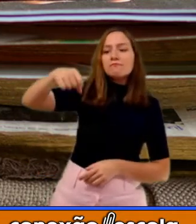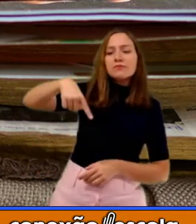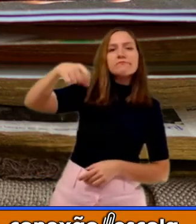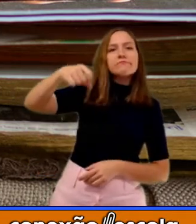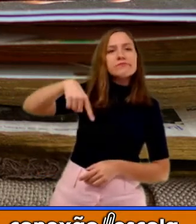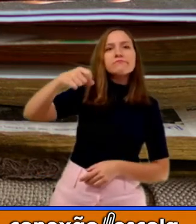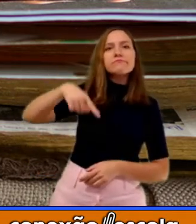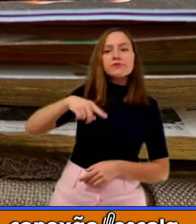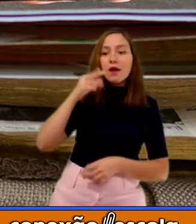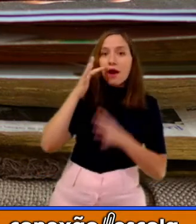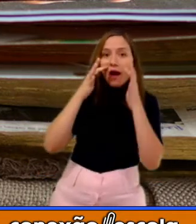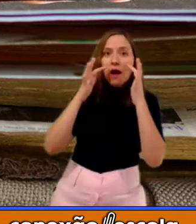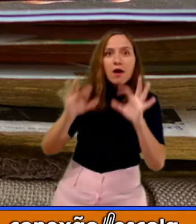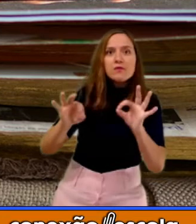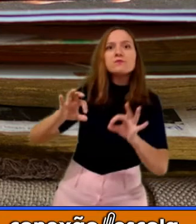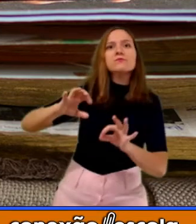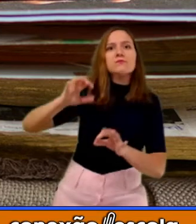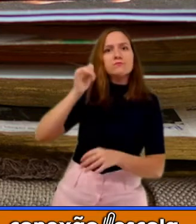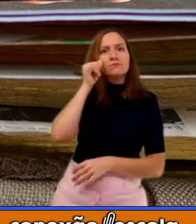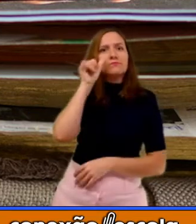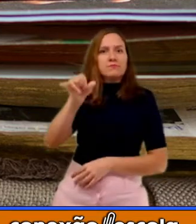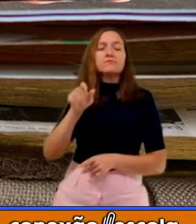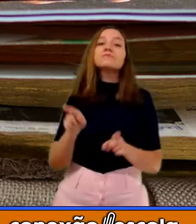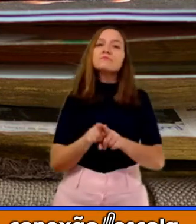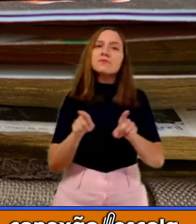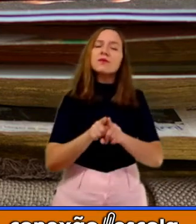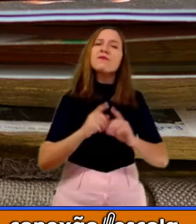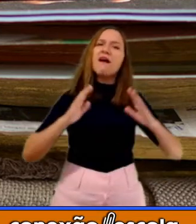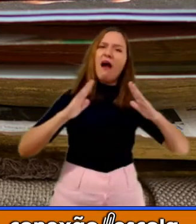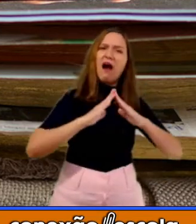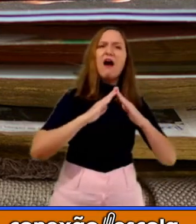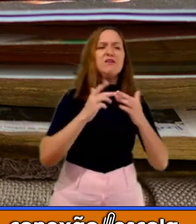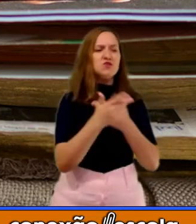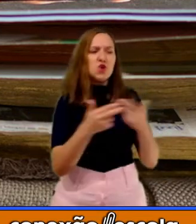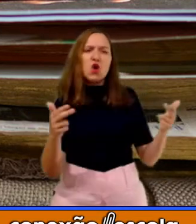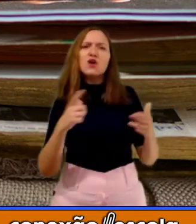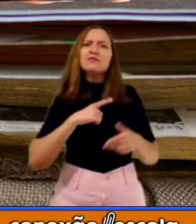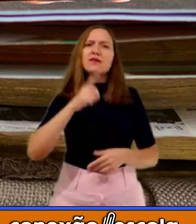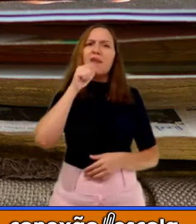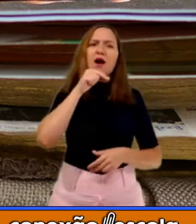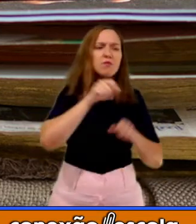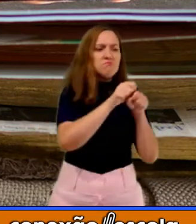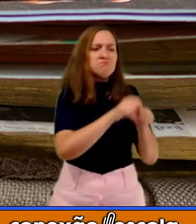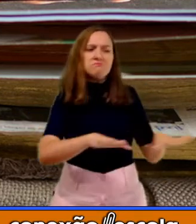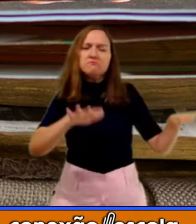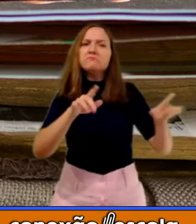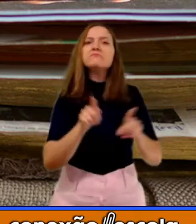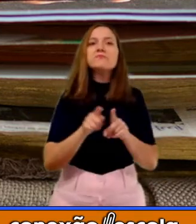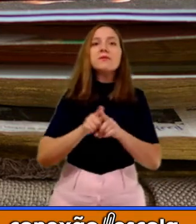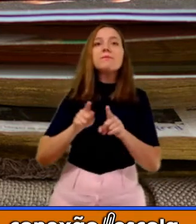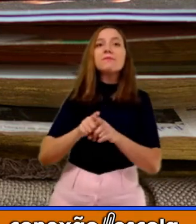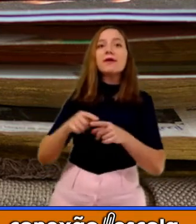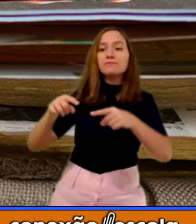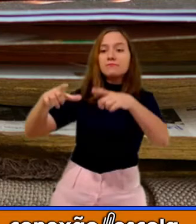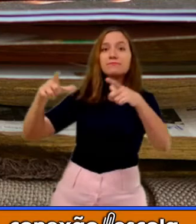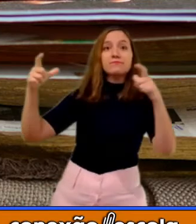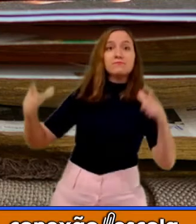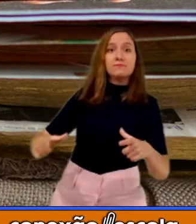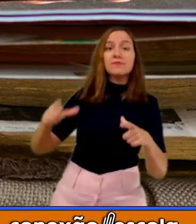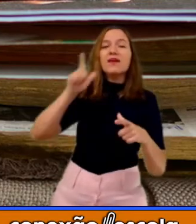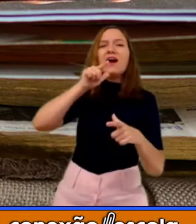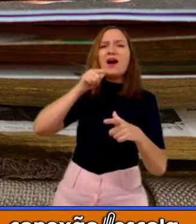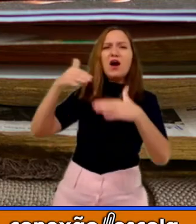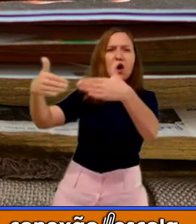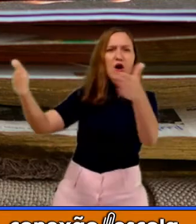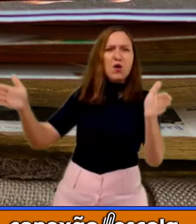Dos vazamentos que acontecem na minha residência. Tenho que cuidar da caixa d'água, porque muitas vezes